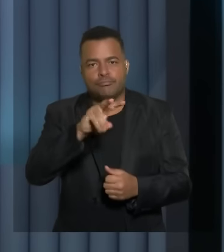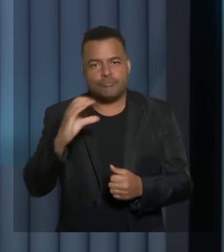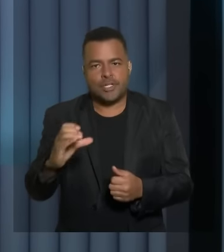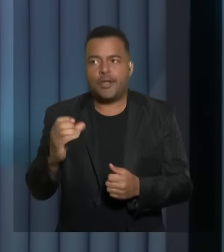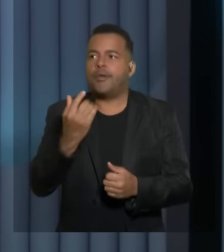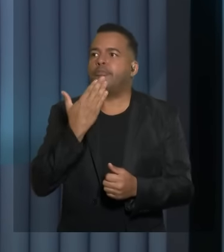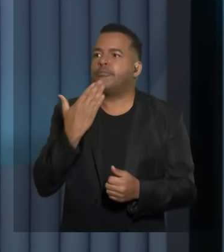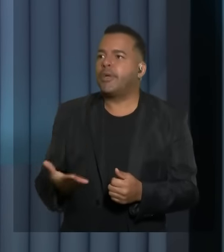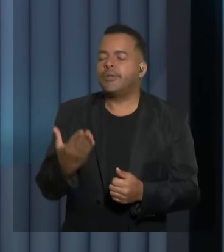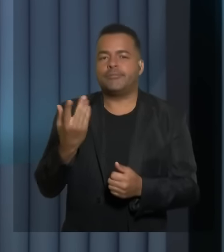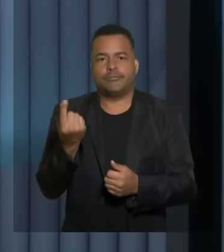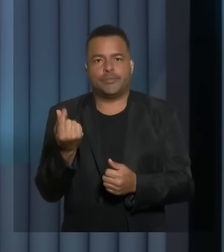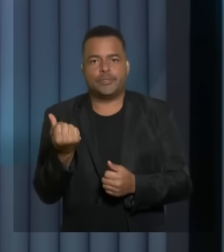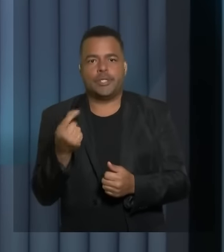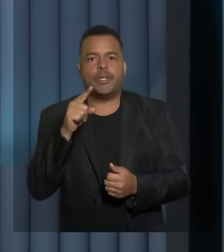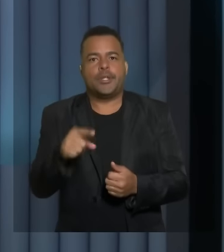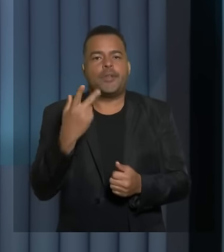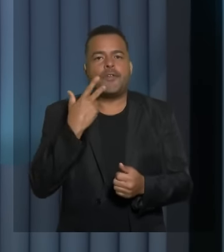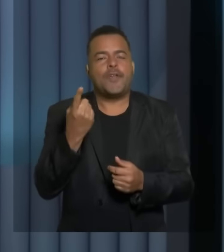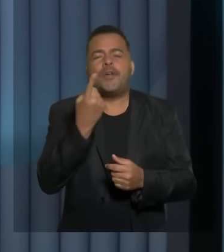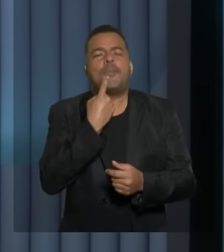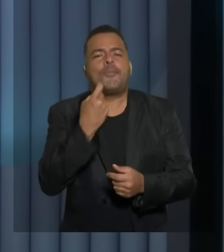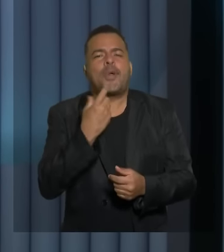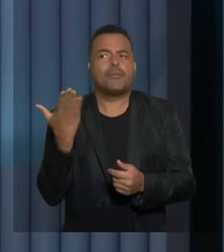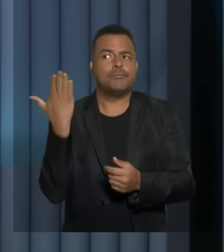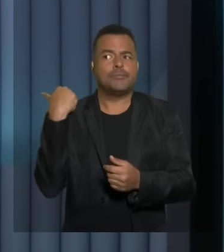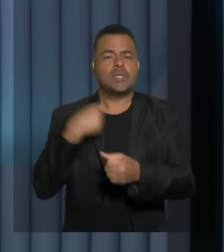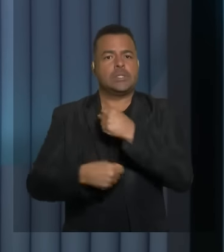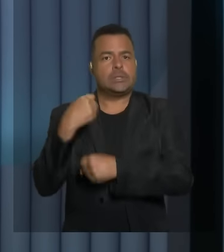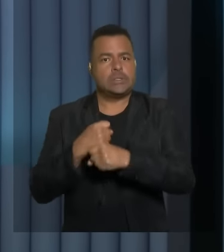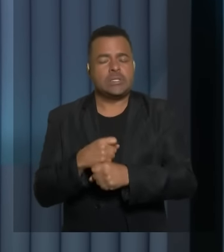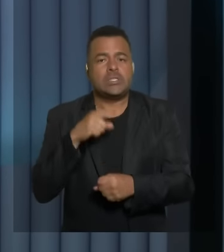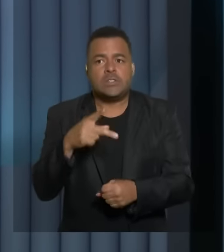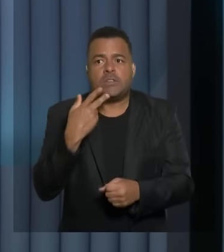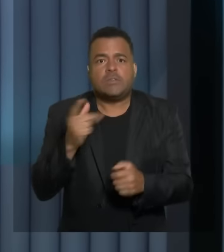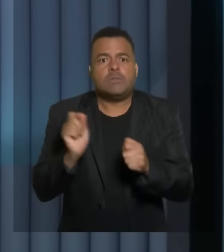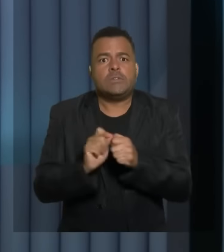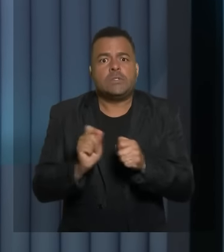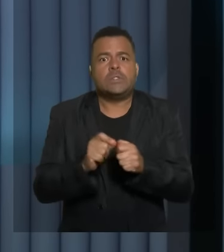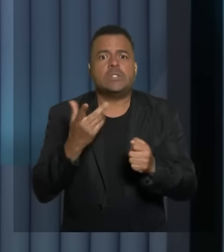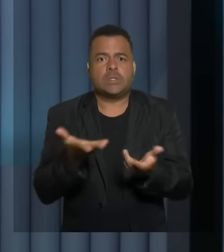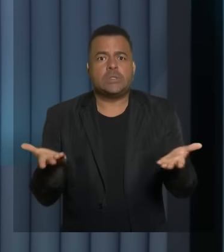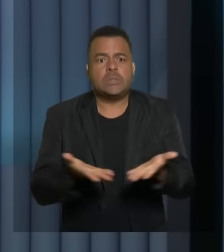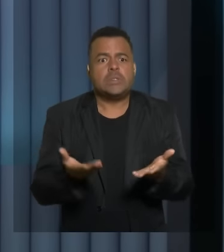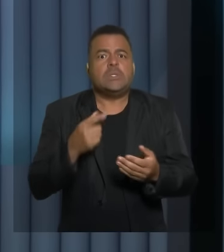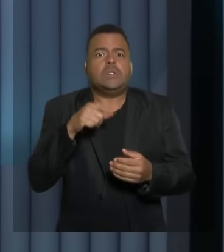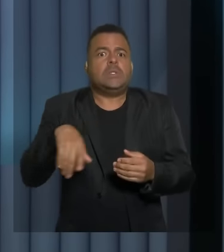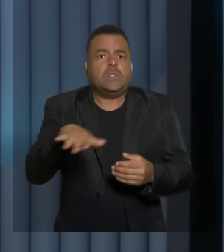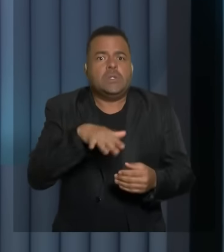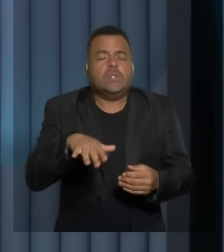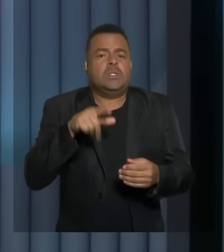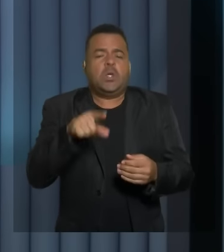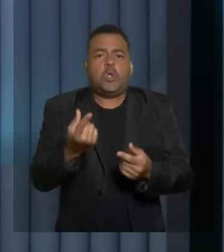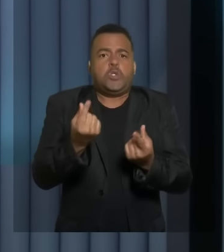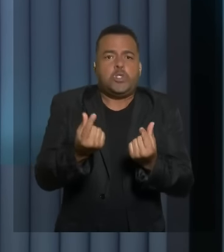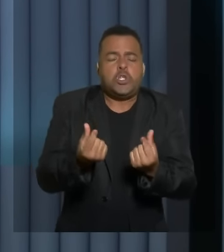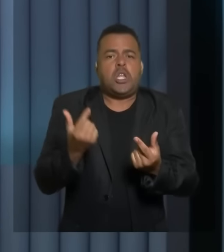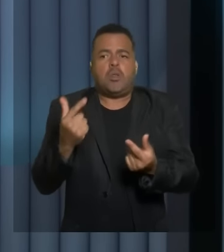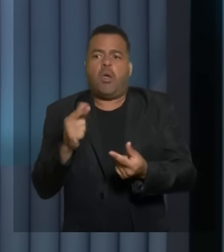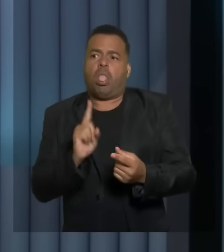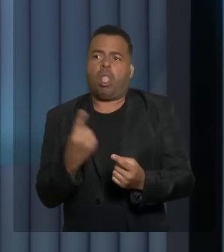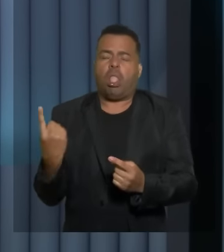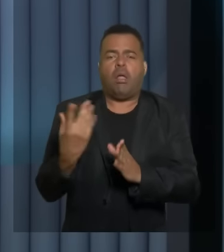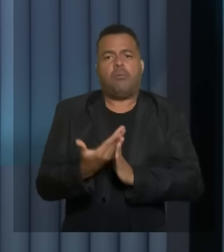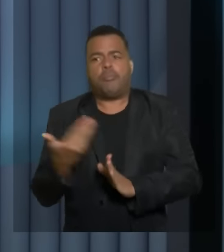dispensa da gestão, foi realizada uma licitação e a licitação foi retirando os concorrentes e deixando somente